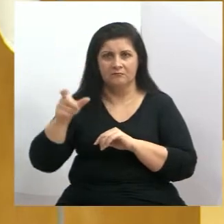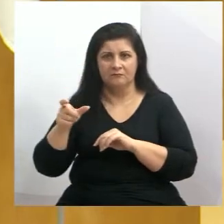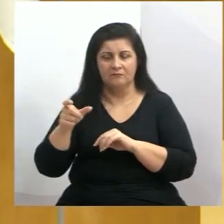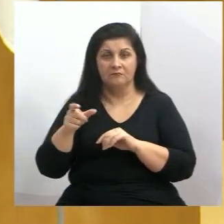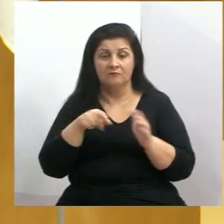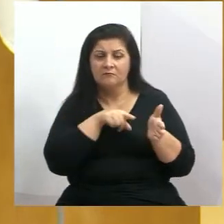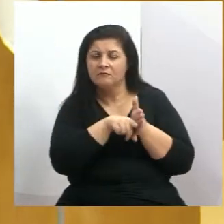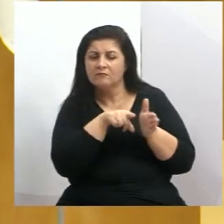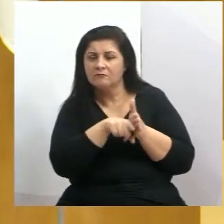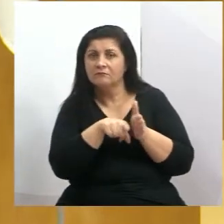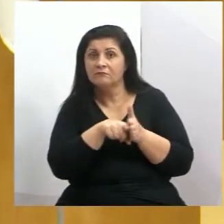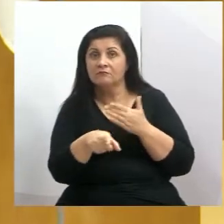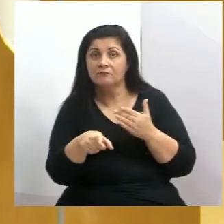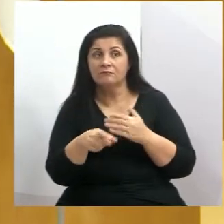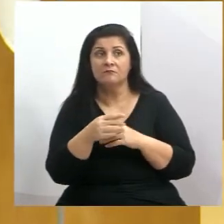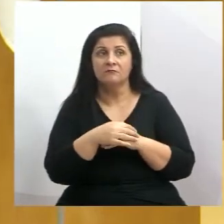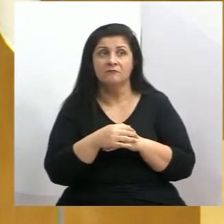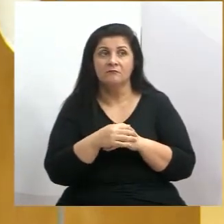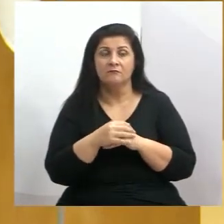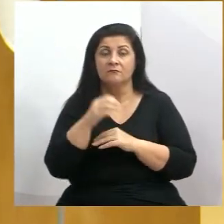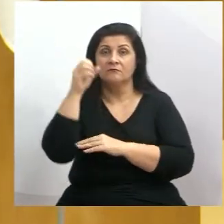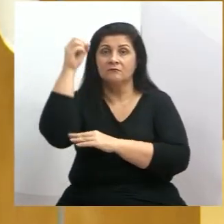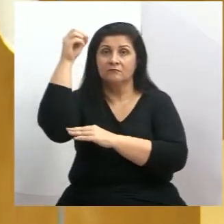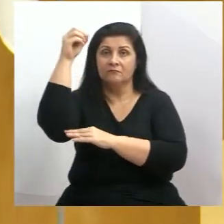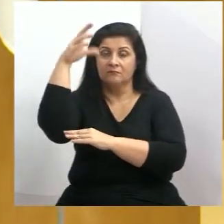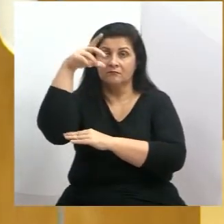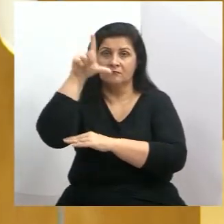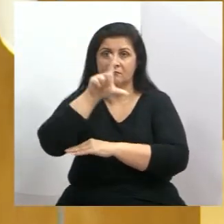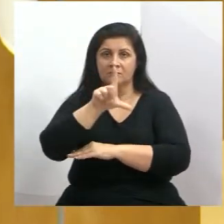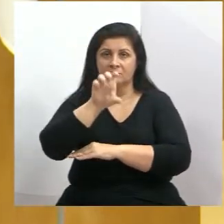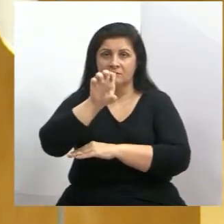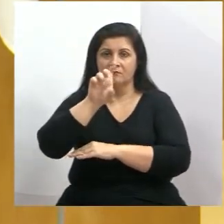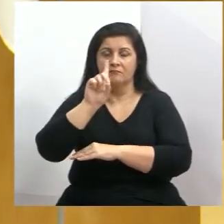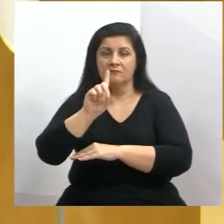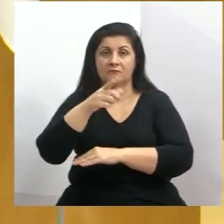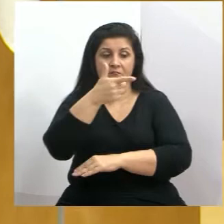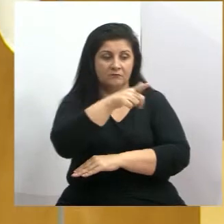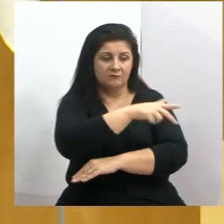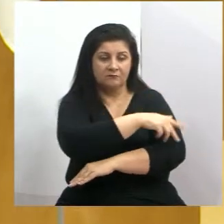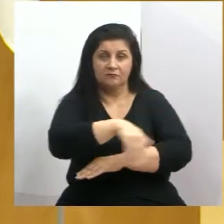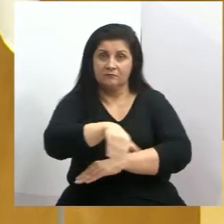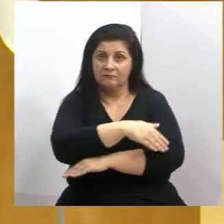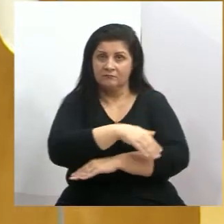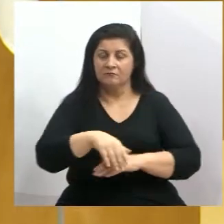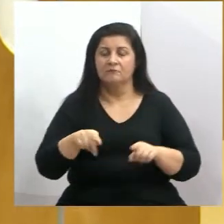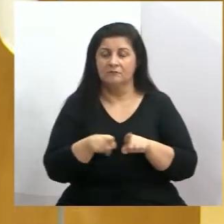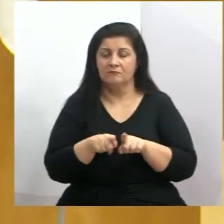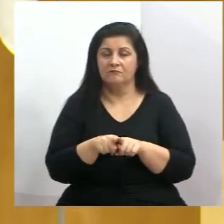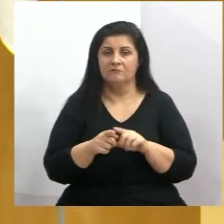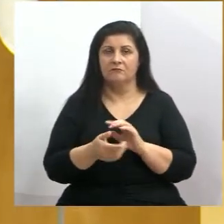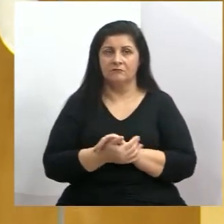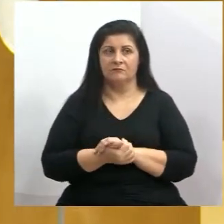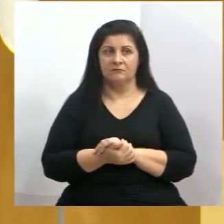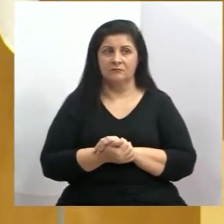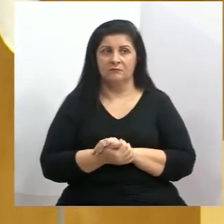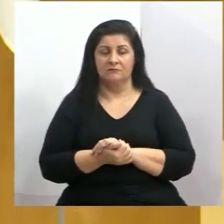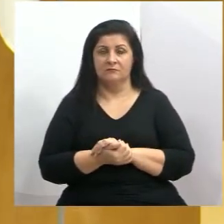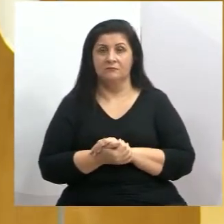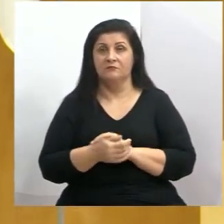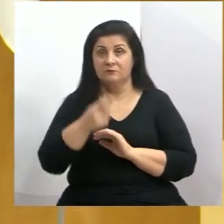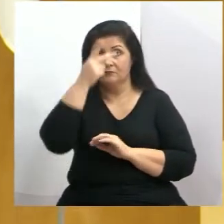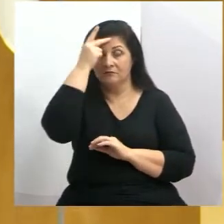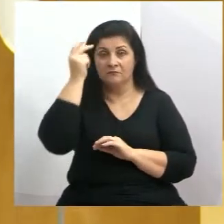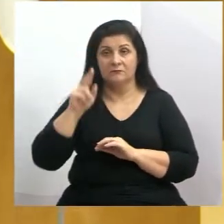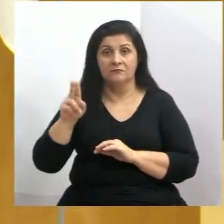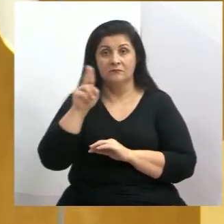de estar colocando lâmpada de LED na Avenida José Teodoro, uma avenida muito movimentada, as pessoas utilizam